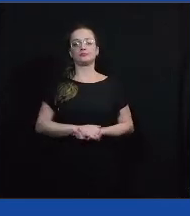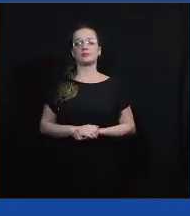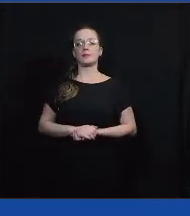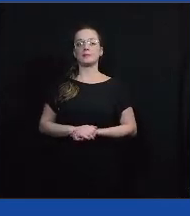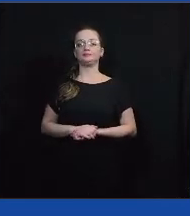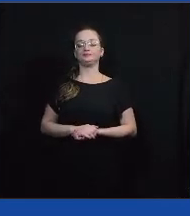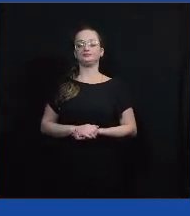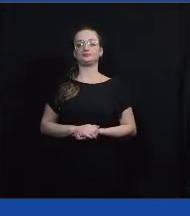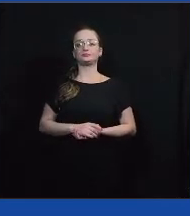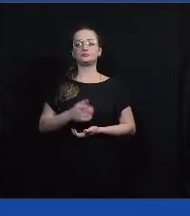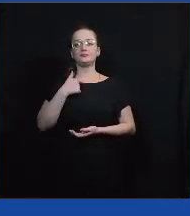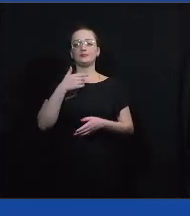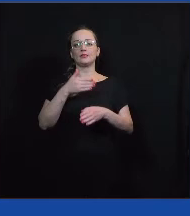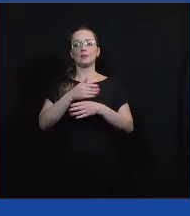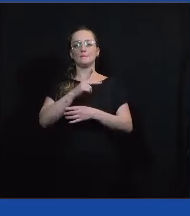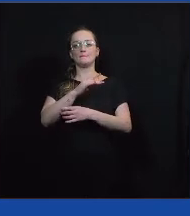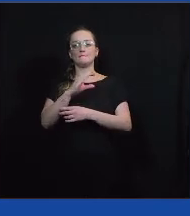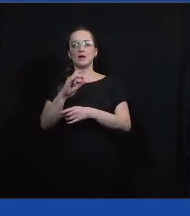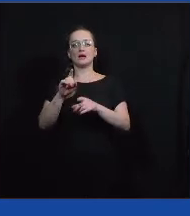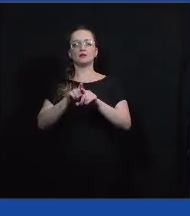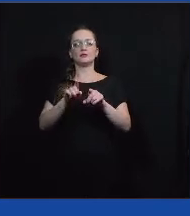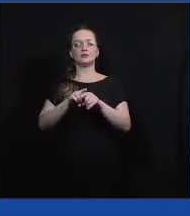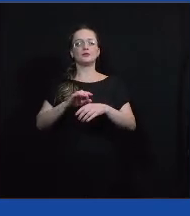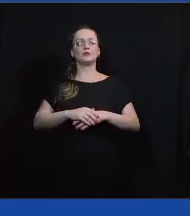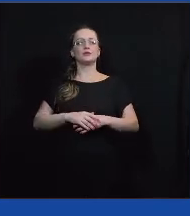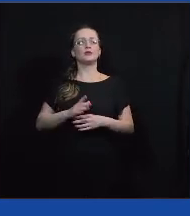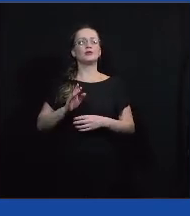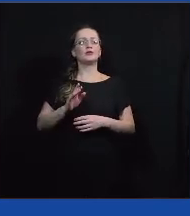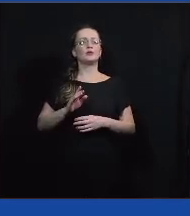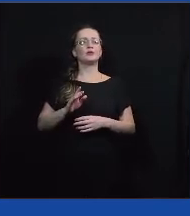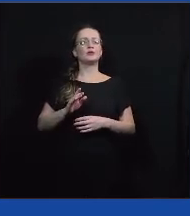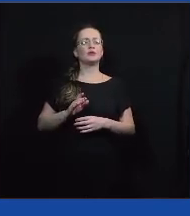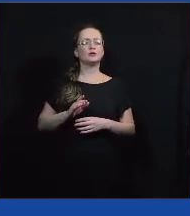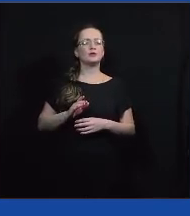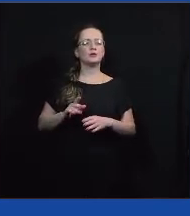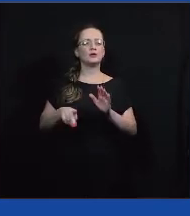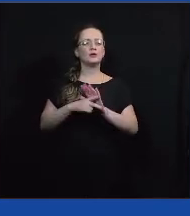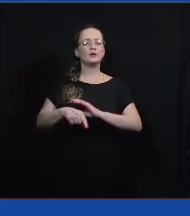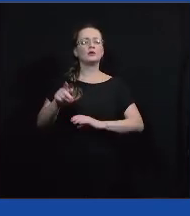esse PAC não só às famílias, mas aos próprios professores, né?